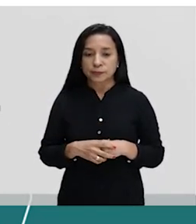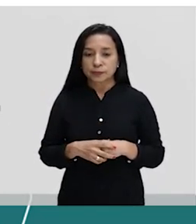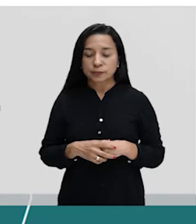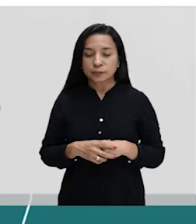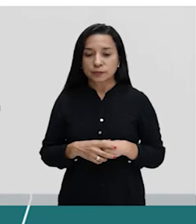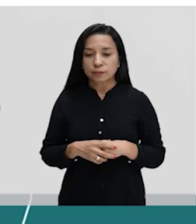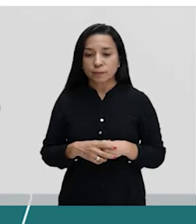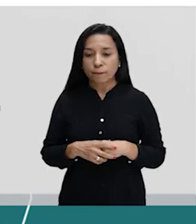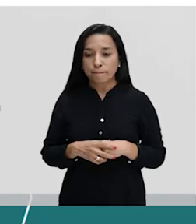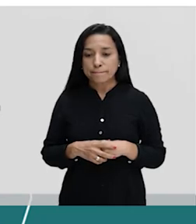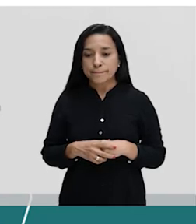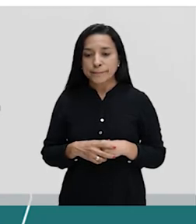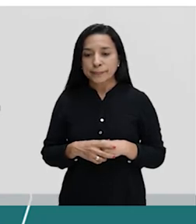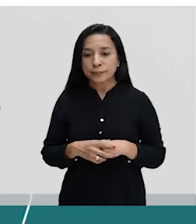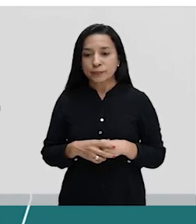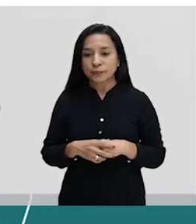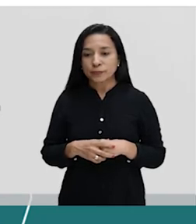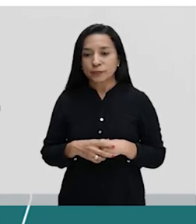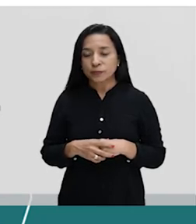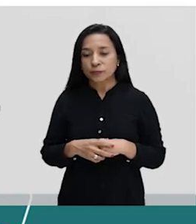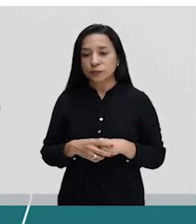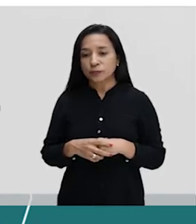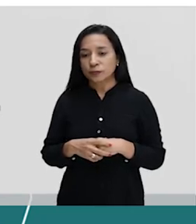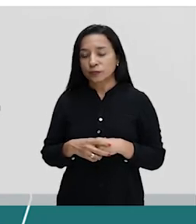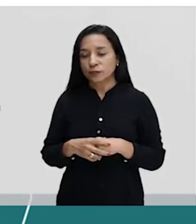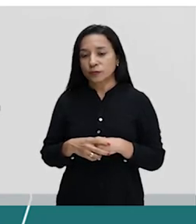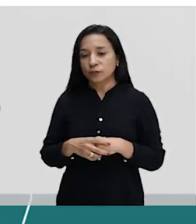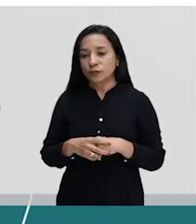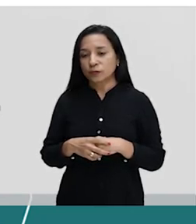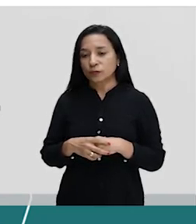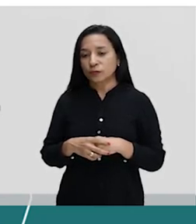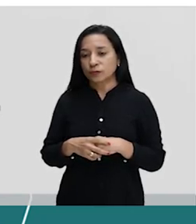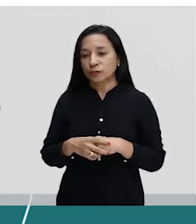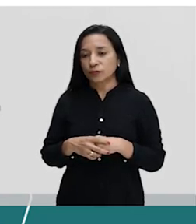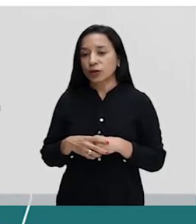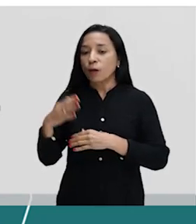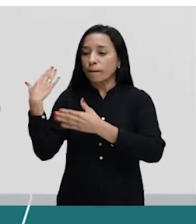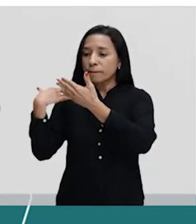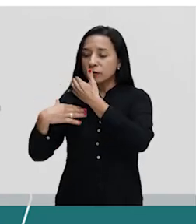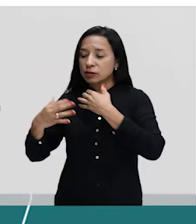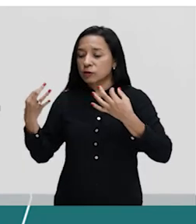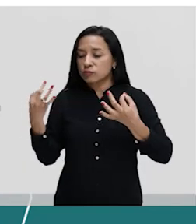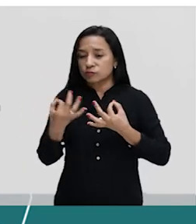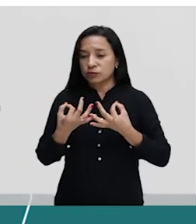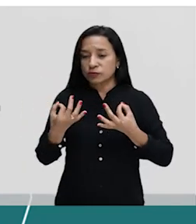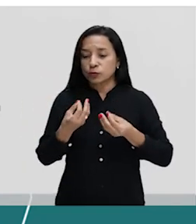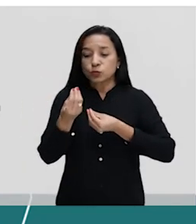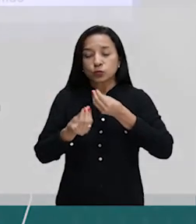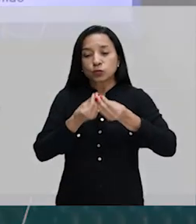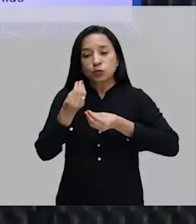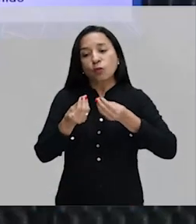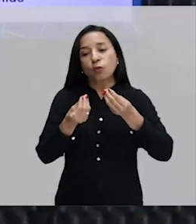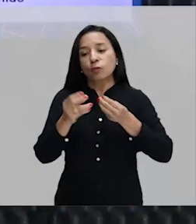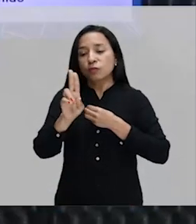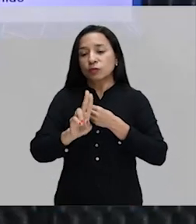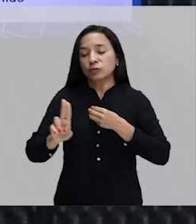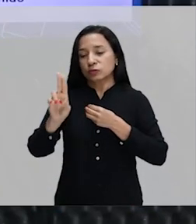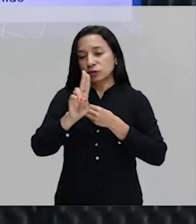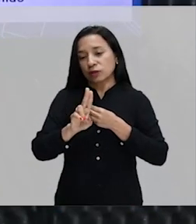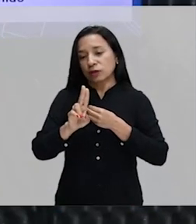no subjuntivo pretérito perfeito como é que vai ficar lá vem o verbo auxiliar